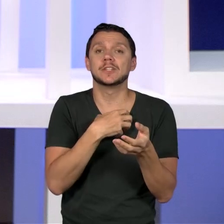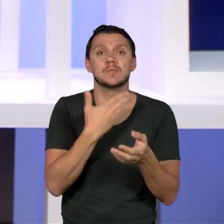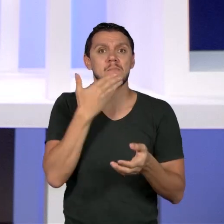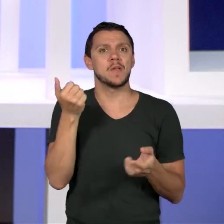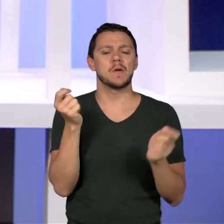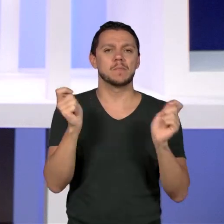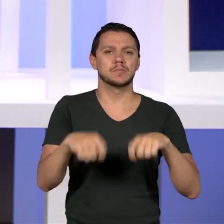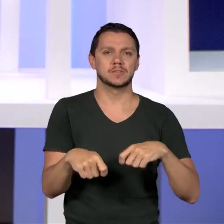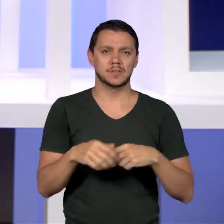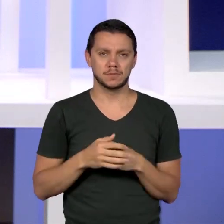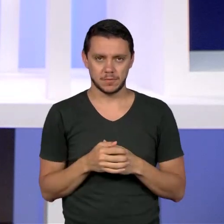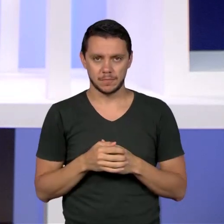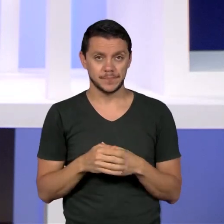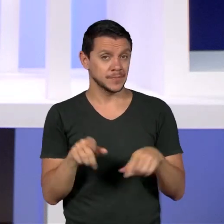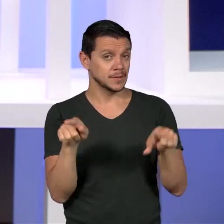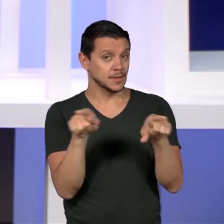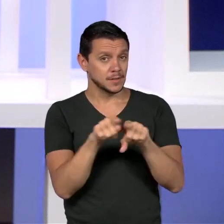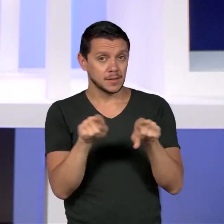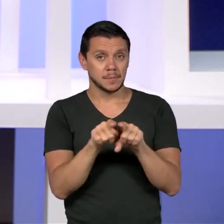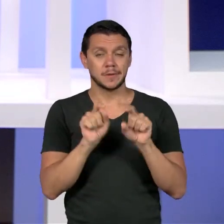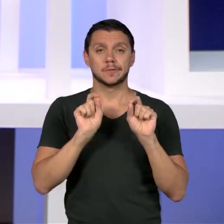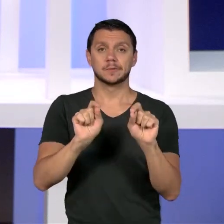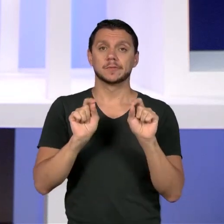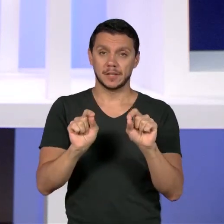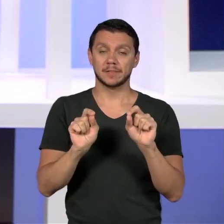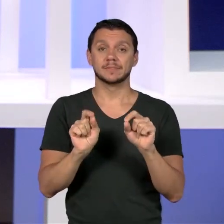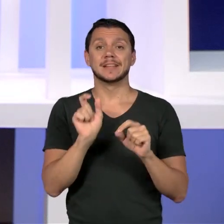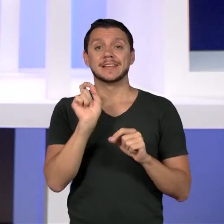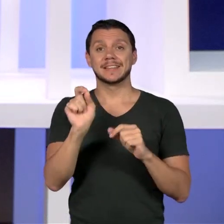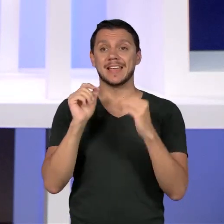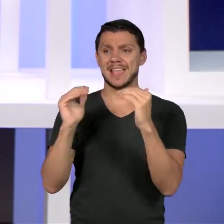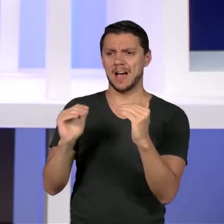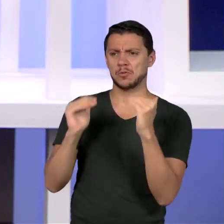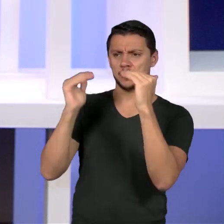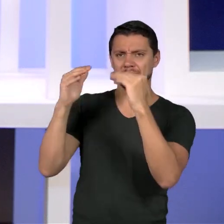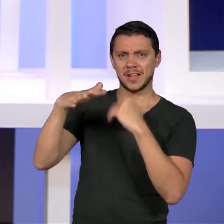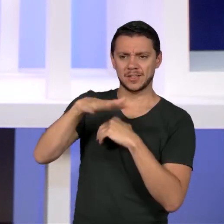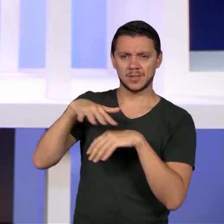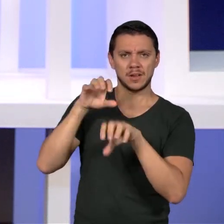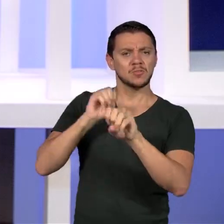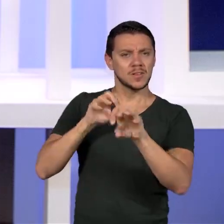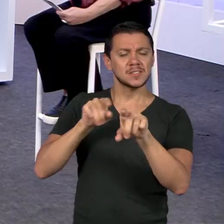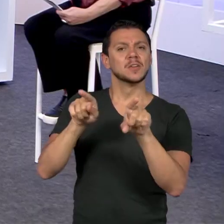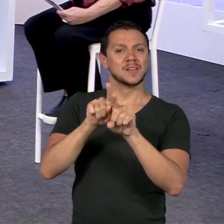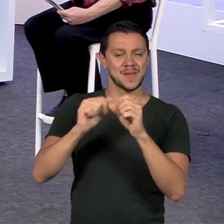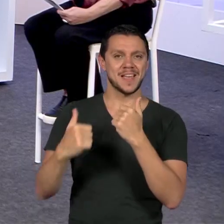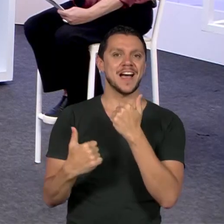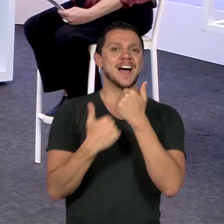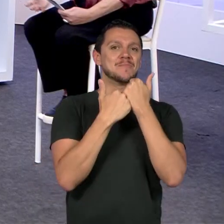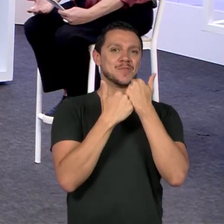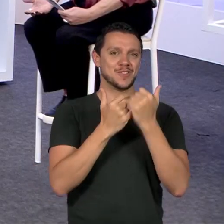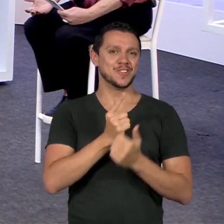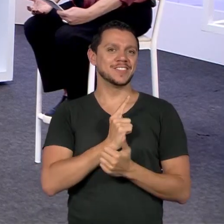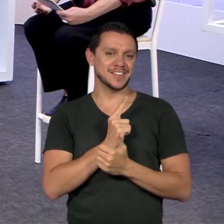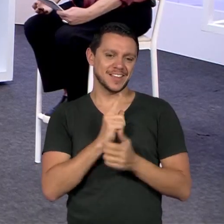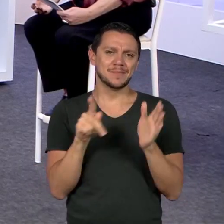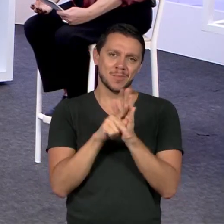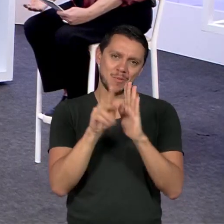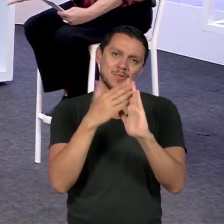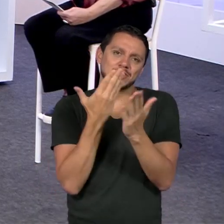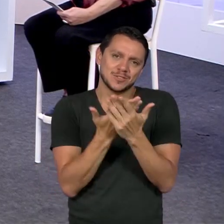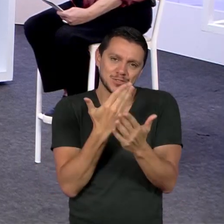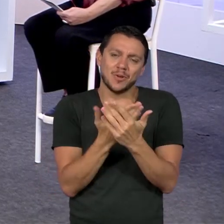o apoio das autoridades educativas, das quais a escola depende,